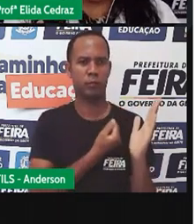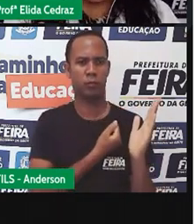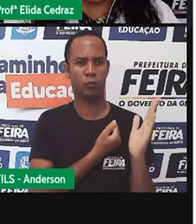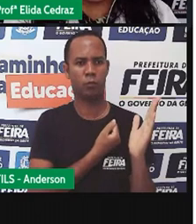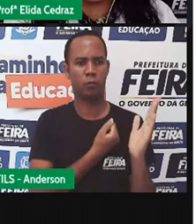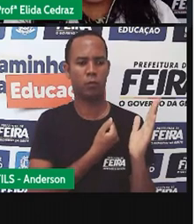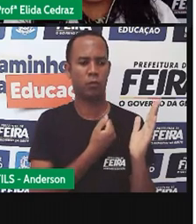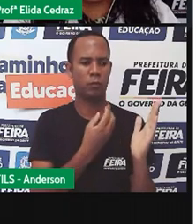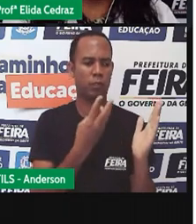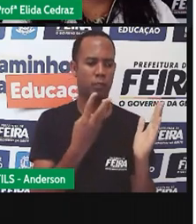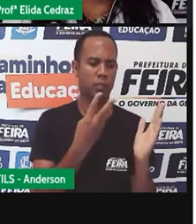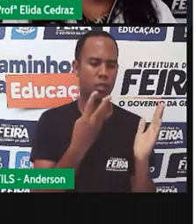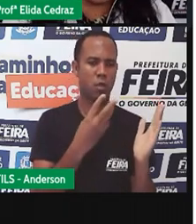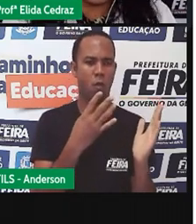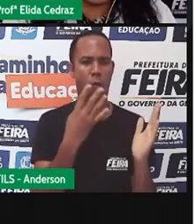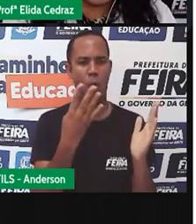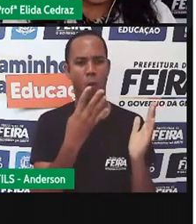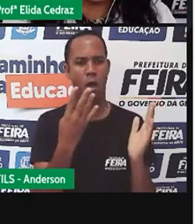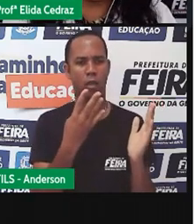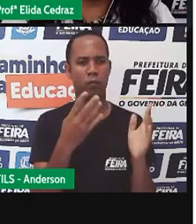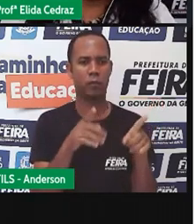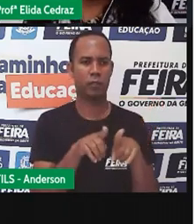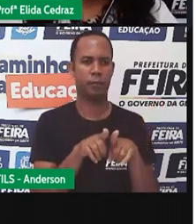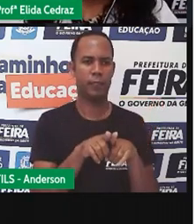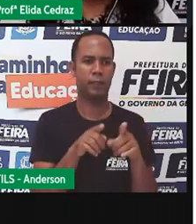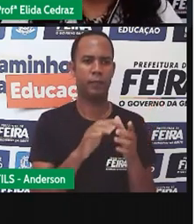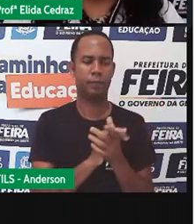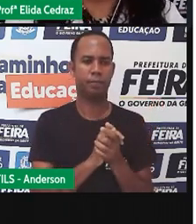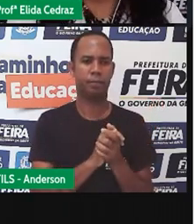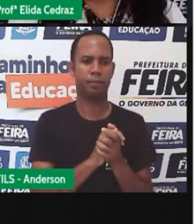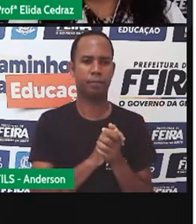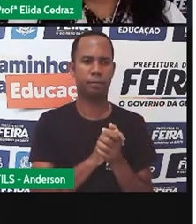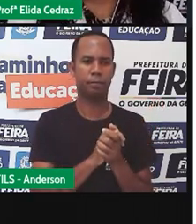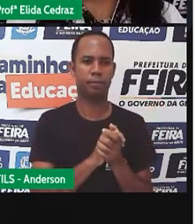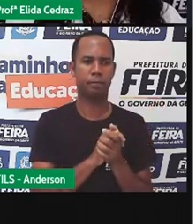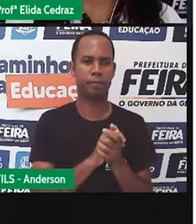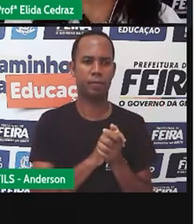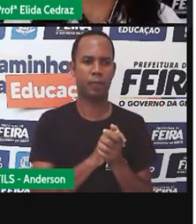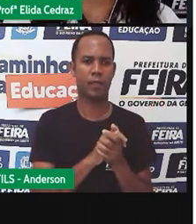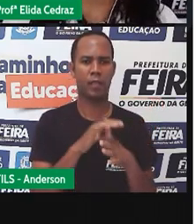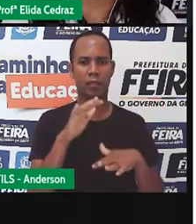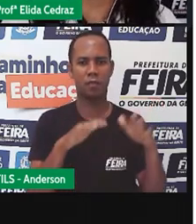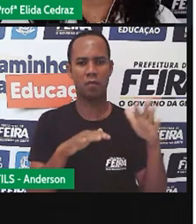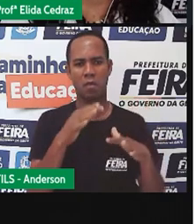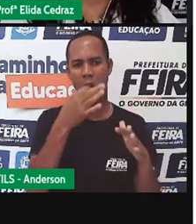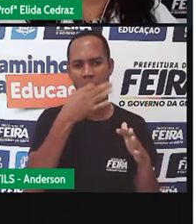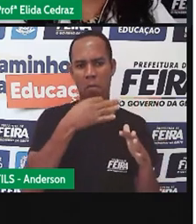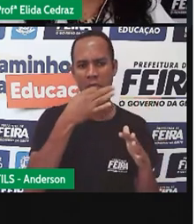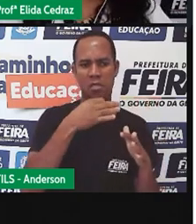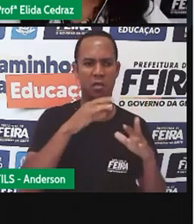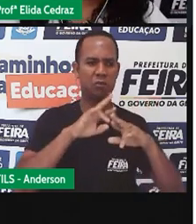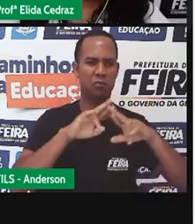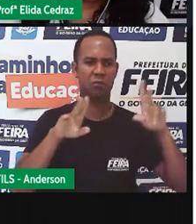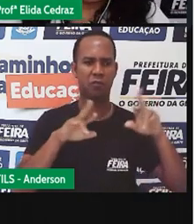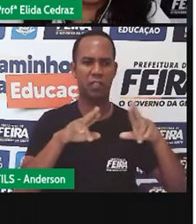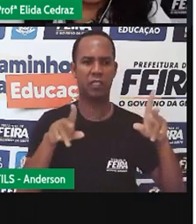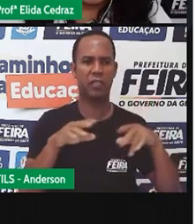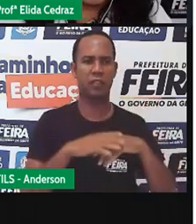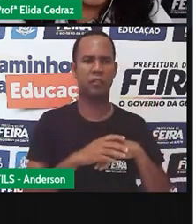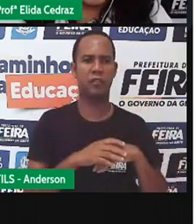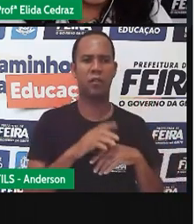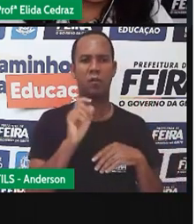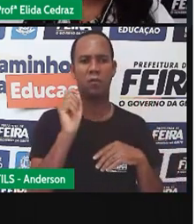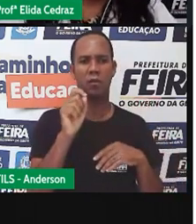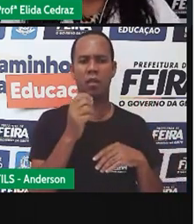ou quatro quadrinhos. Nunca mais do que isso. Vem uma crítica de valores sociais e servem para